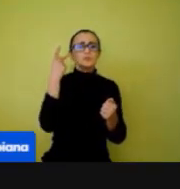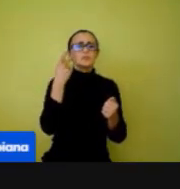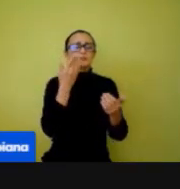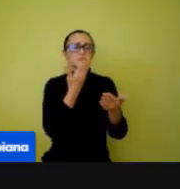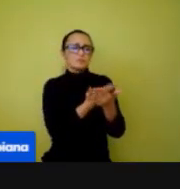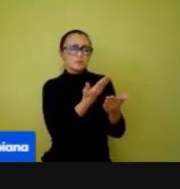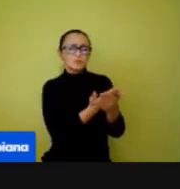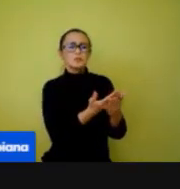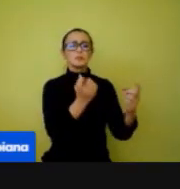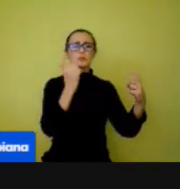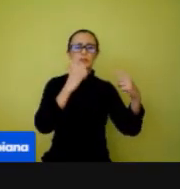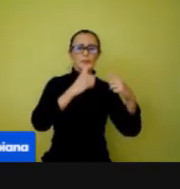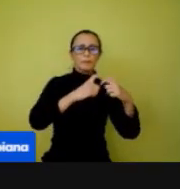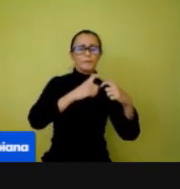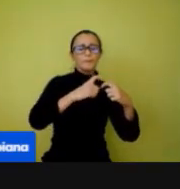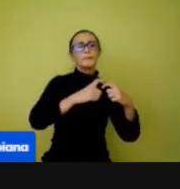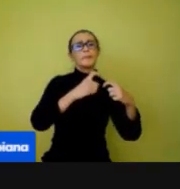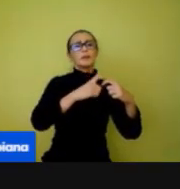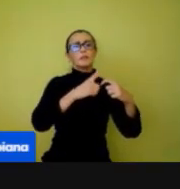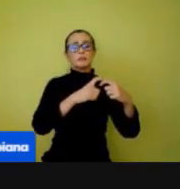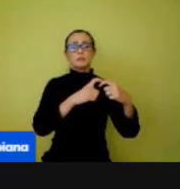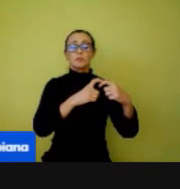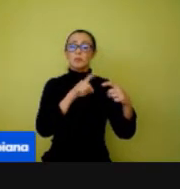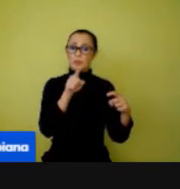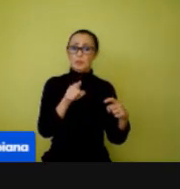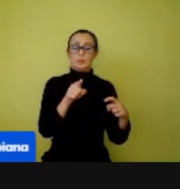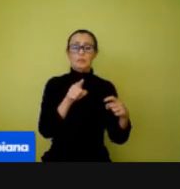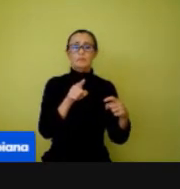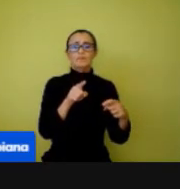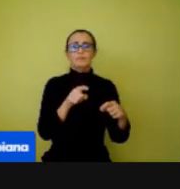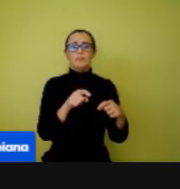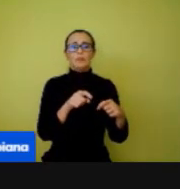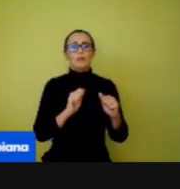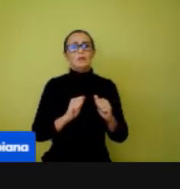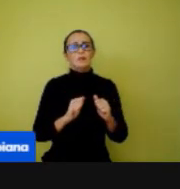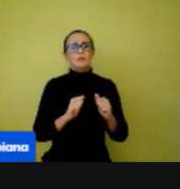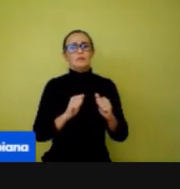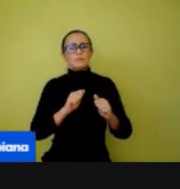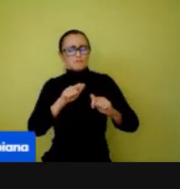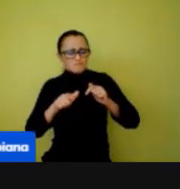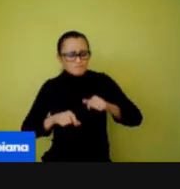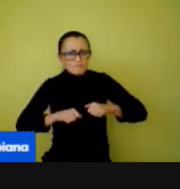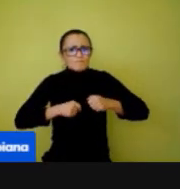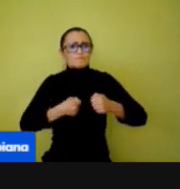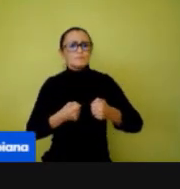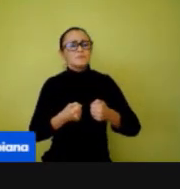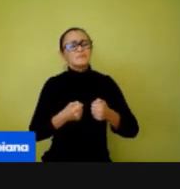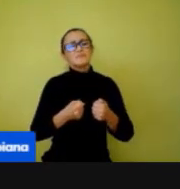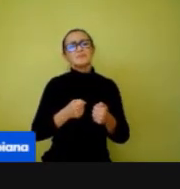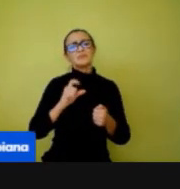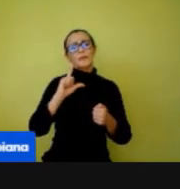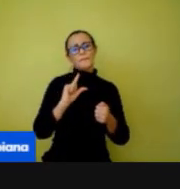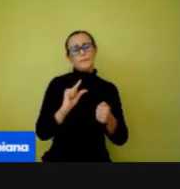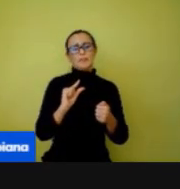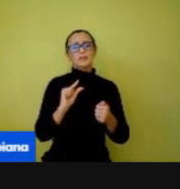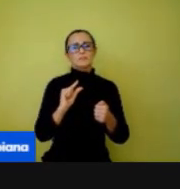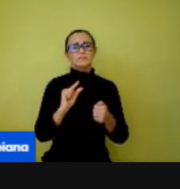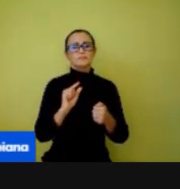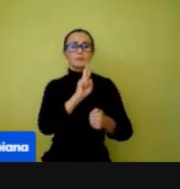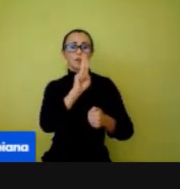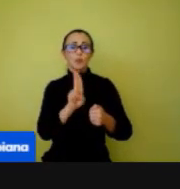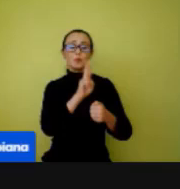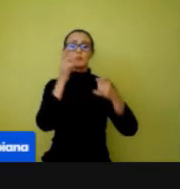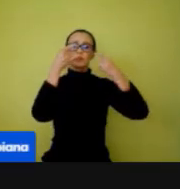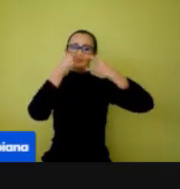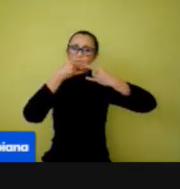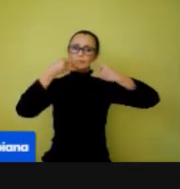e foi colocado que o esforço físico nessas aulas, ele é bem pequeno, então, o uso de máscara